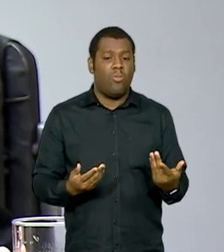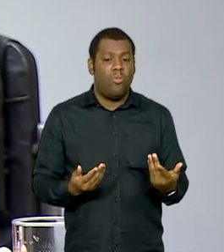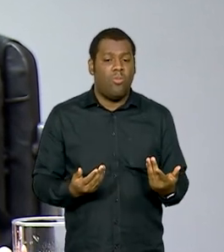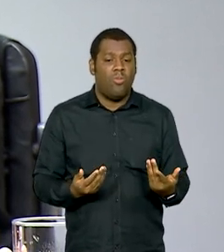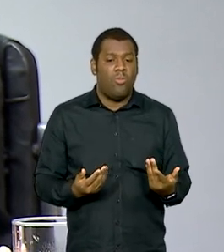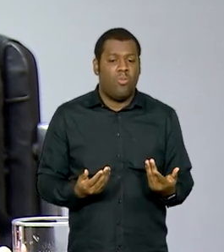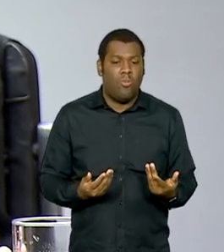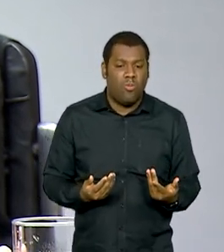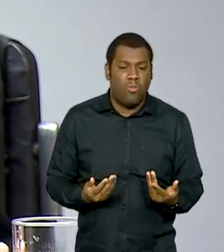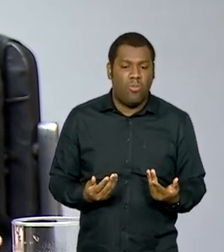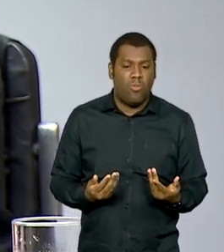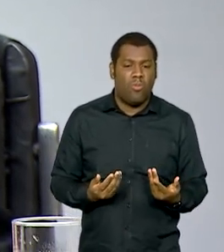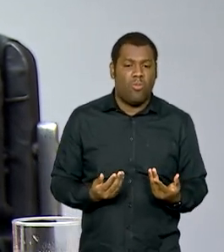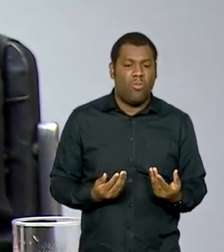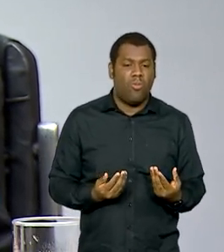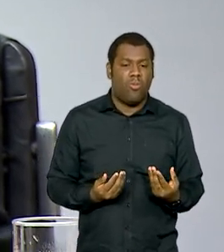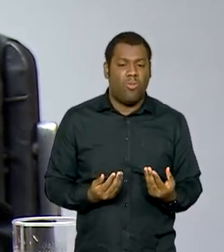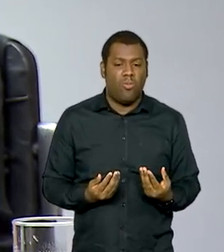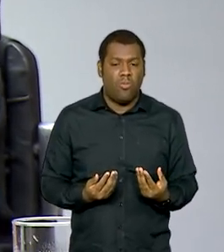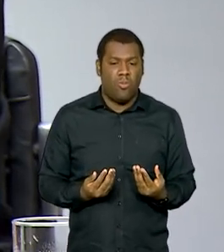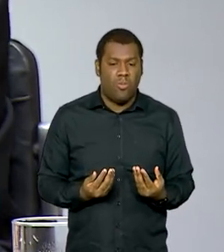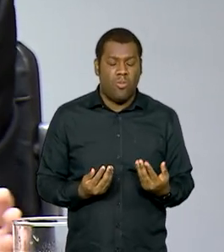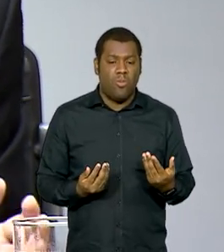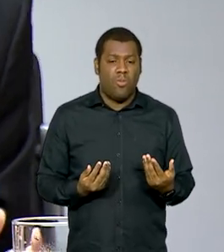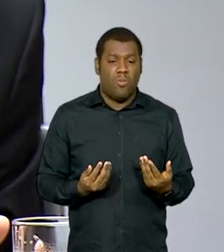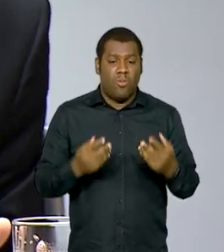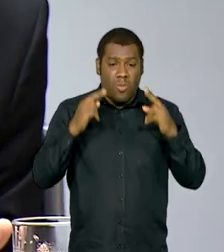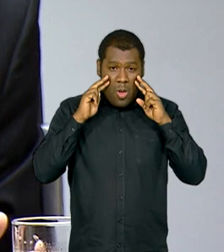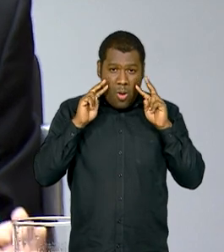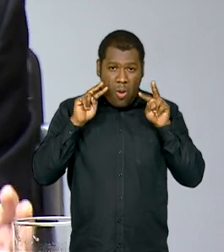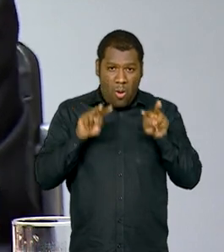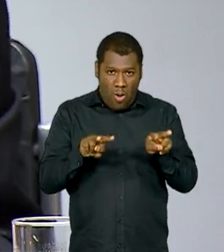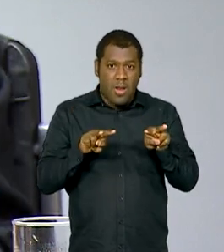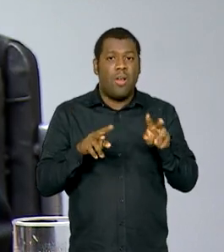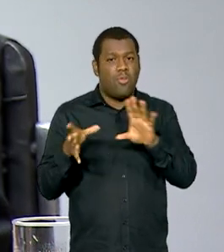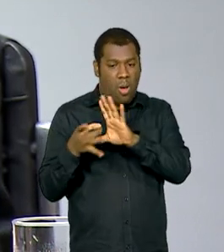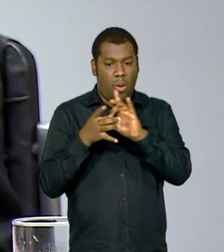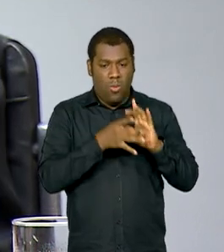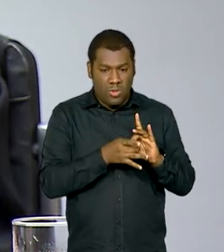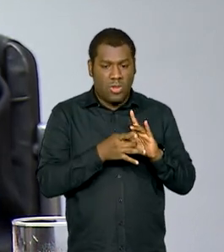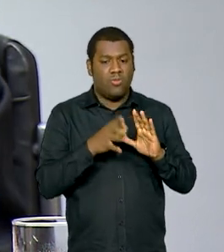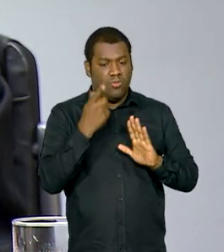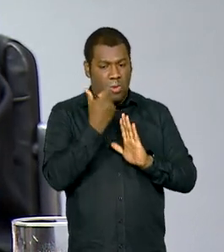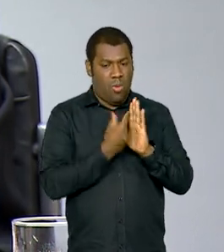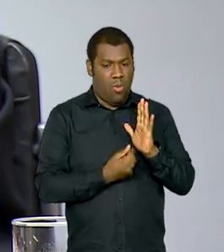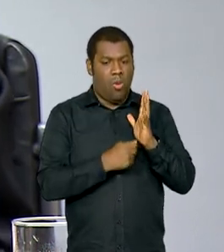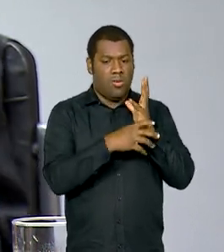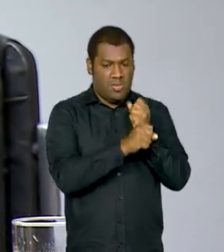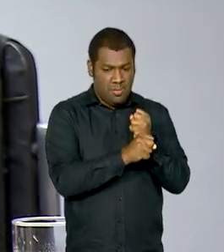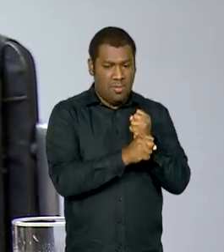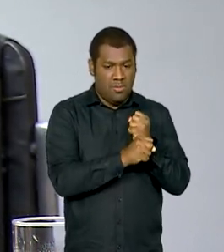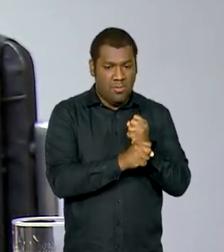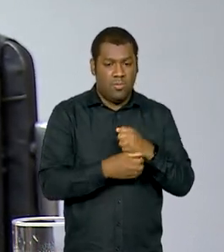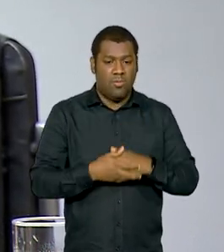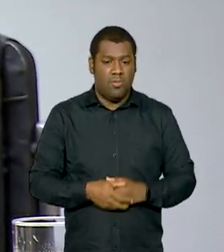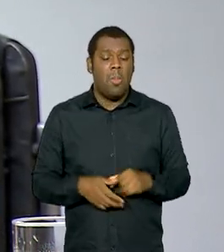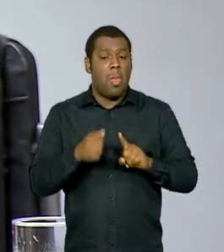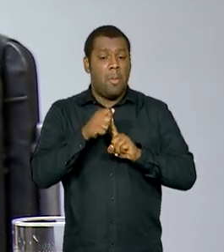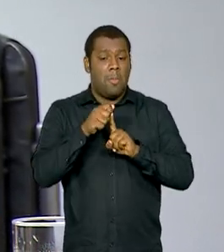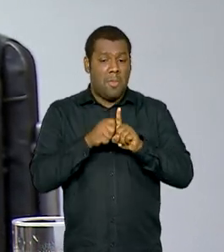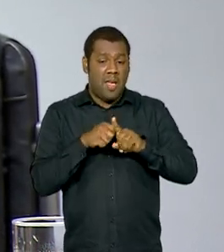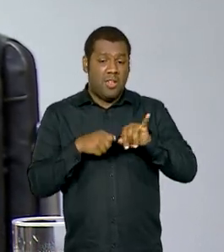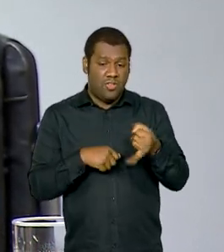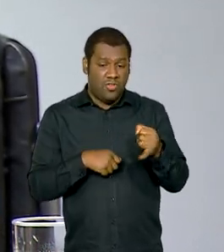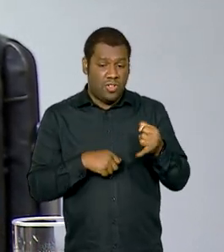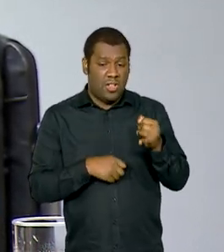para o orçamento. Agora, quando eu olho para janeiro